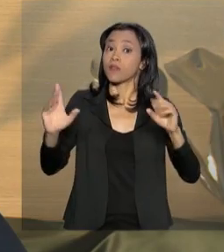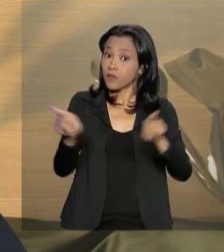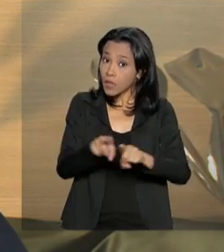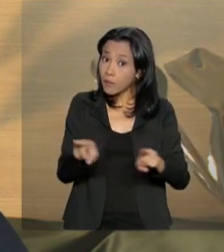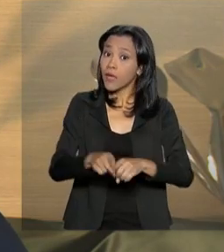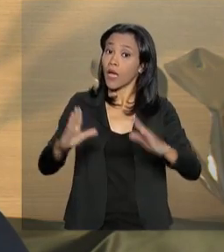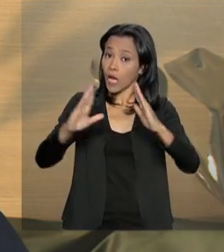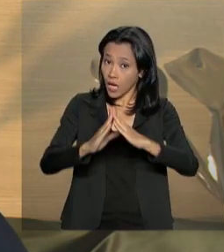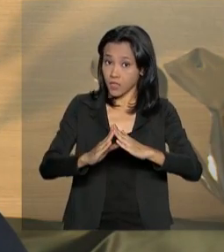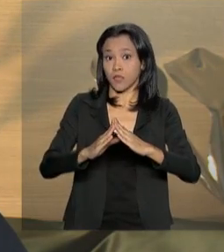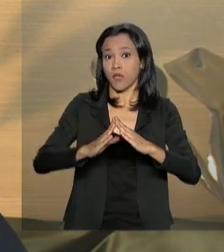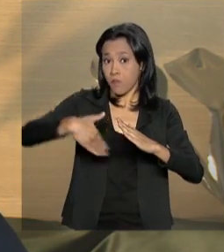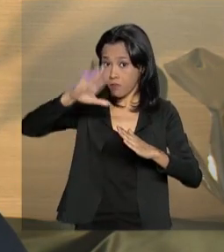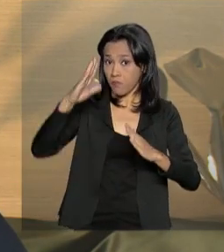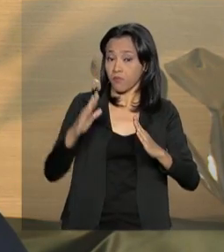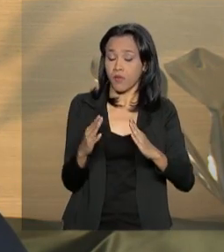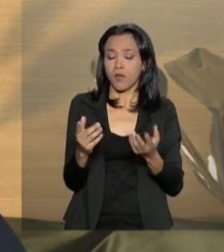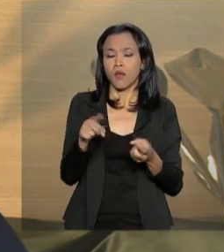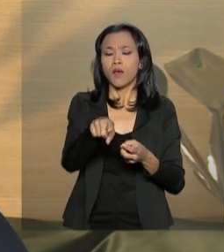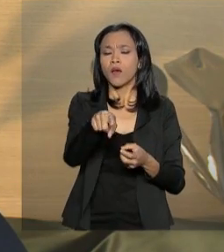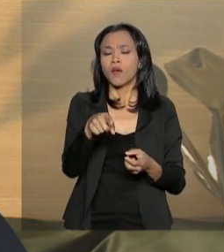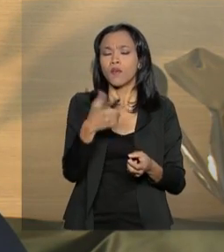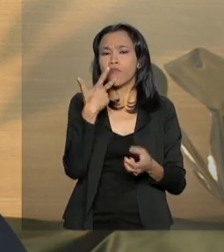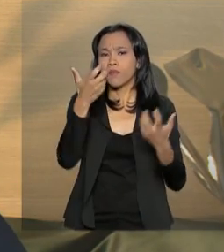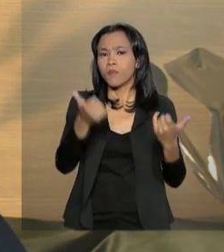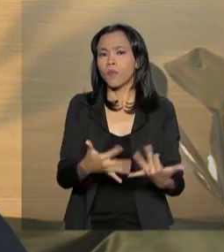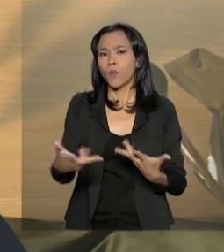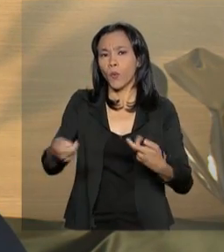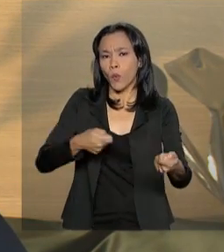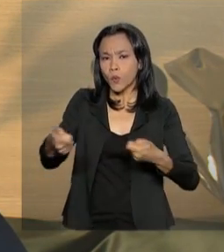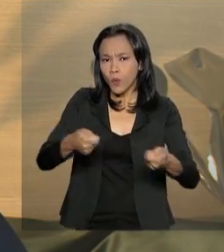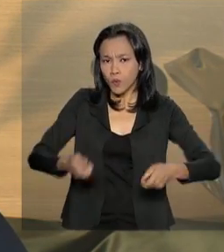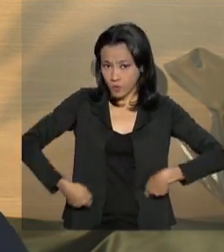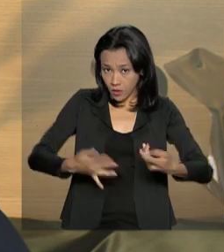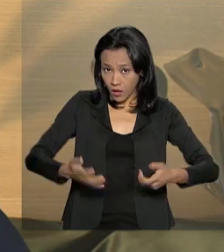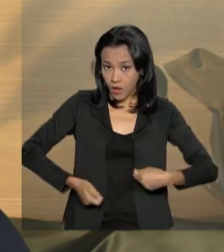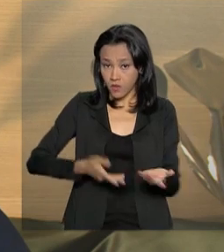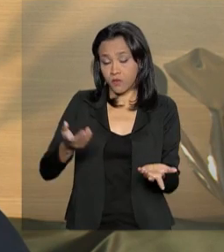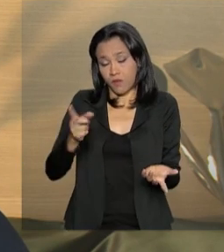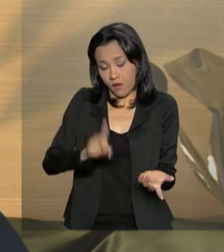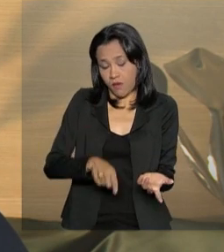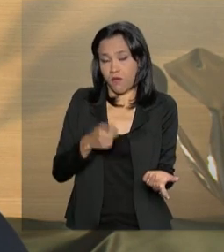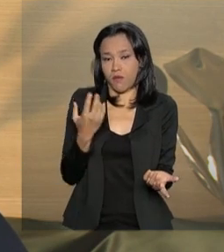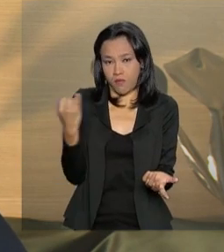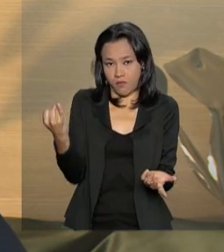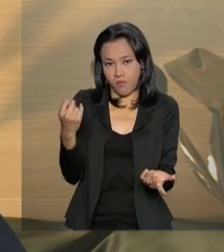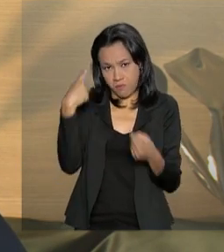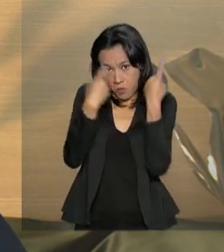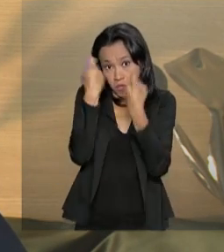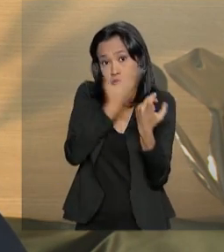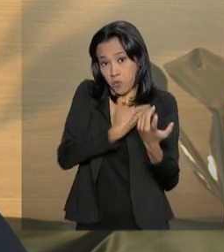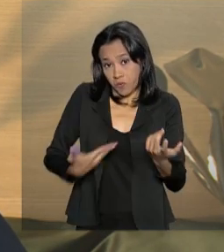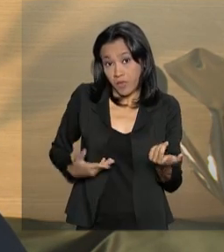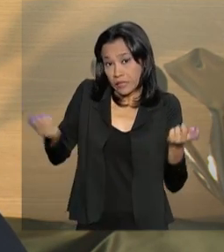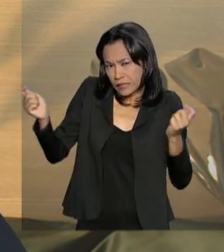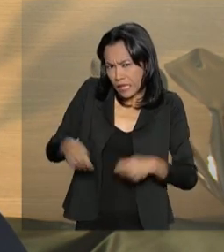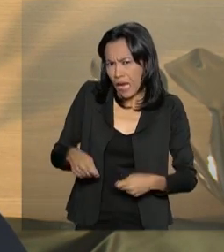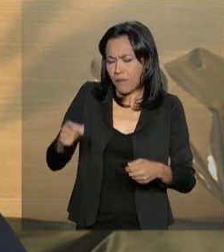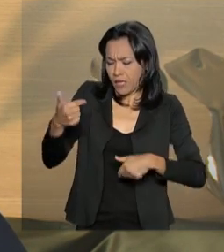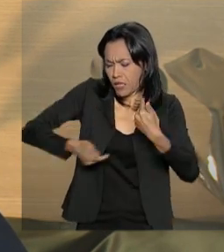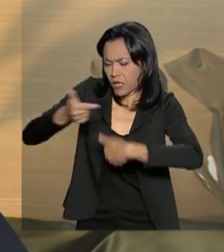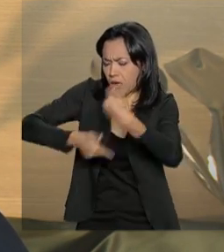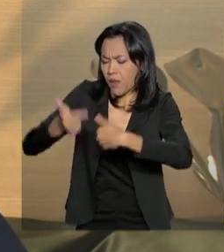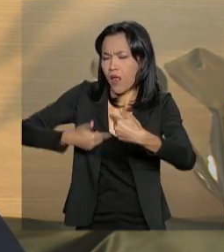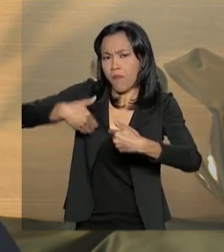O controle dos gastos públicos é uma das preocupações do governo. É possível fazer mais com menos e